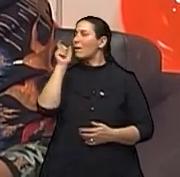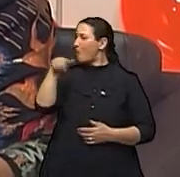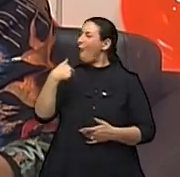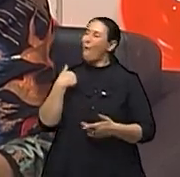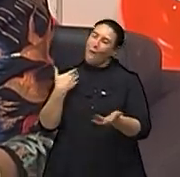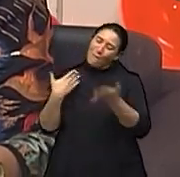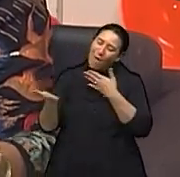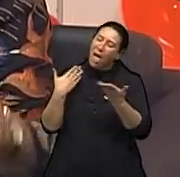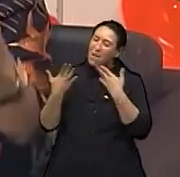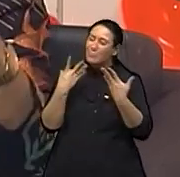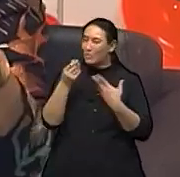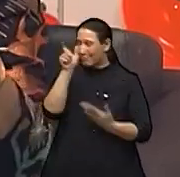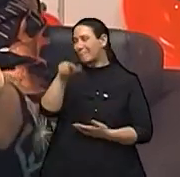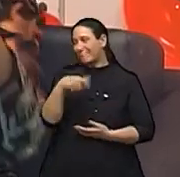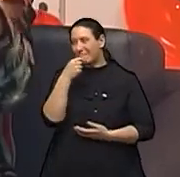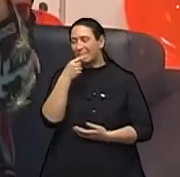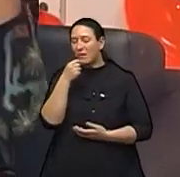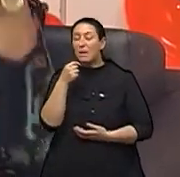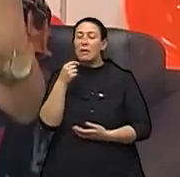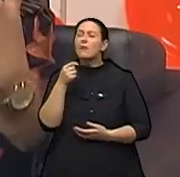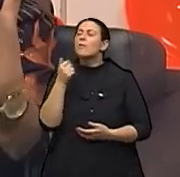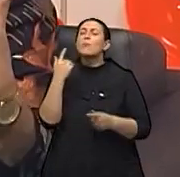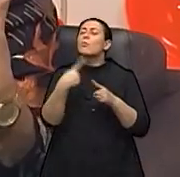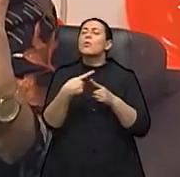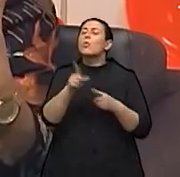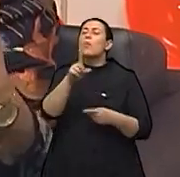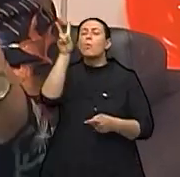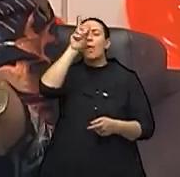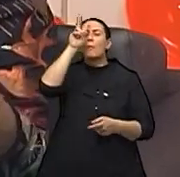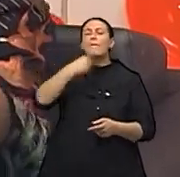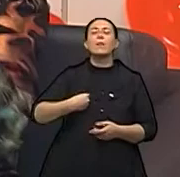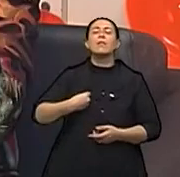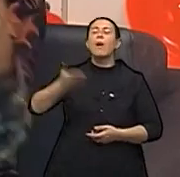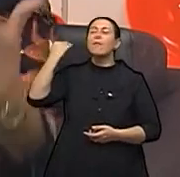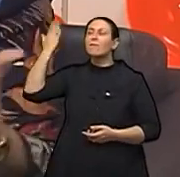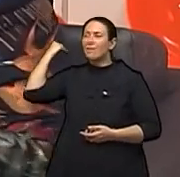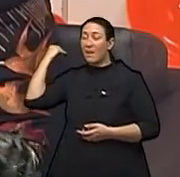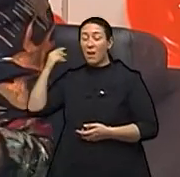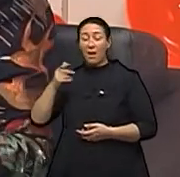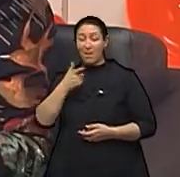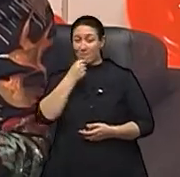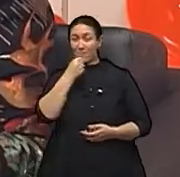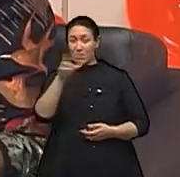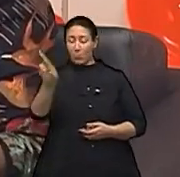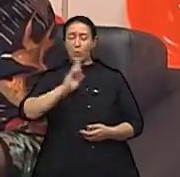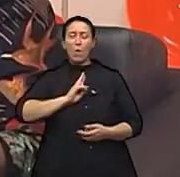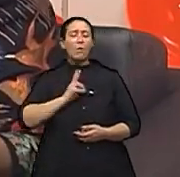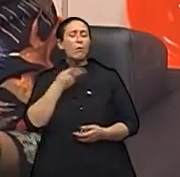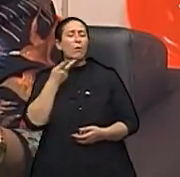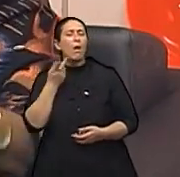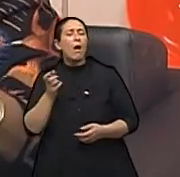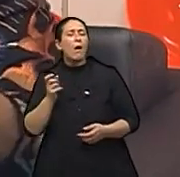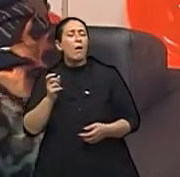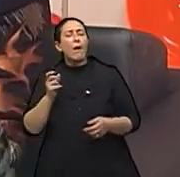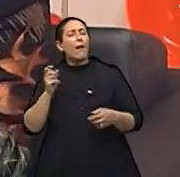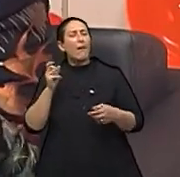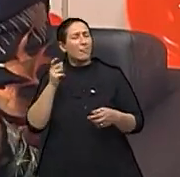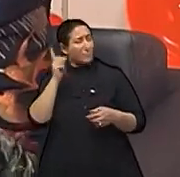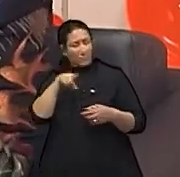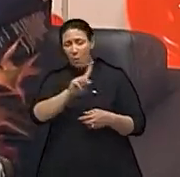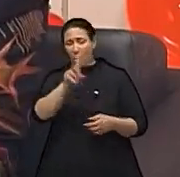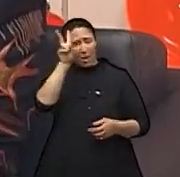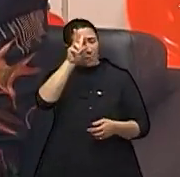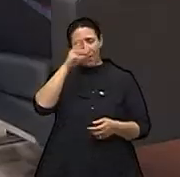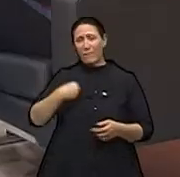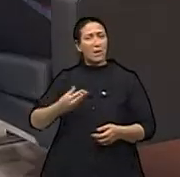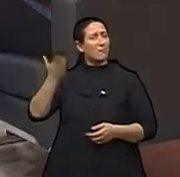muito com ele e eu perguntava, por que a gente não lembra das outras vidas? E ele dizia, a gente não lembra naturalmente das outras vidas, porque seria muito